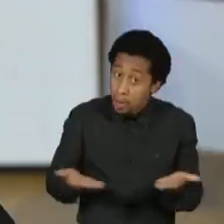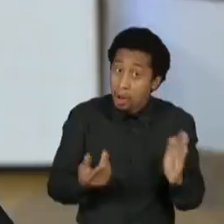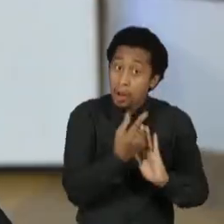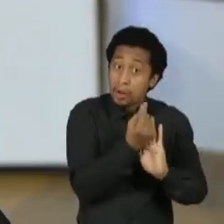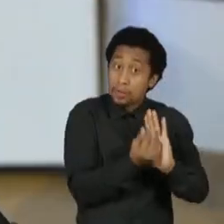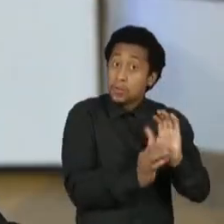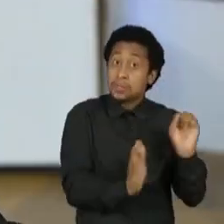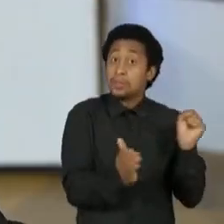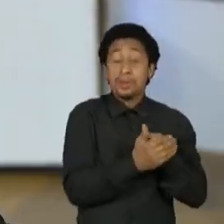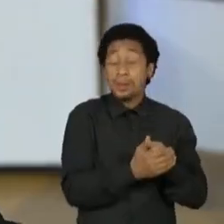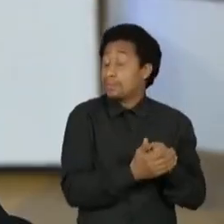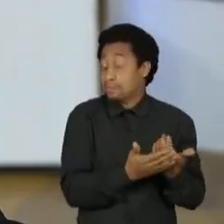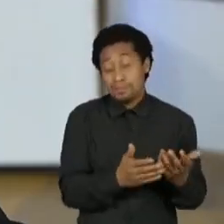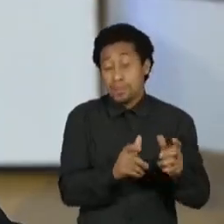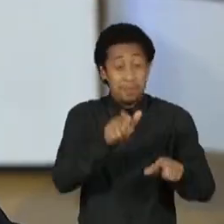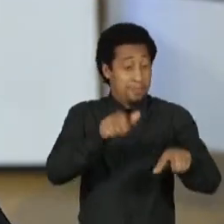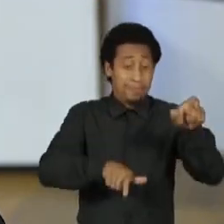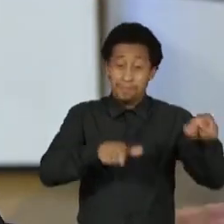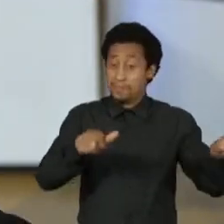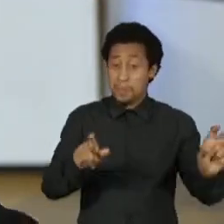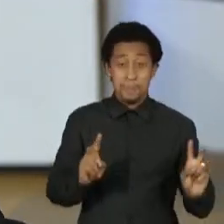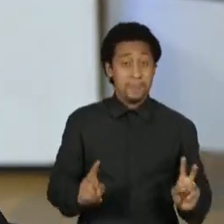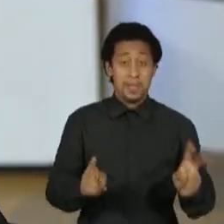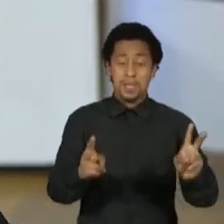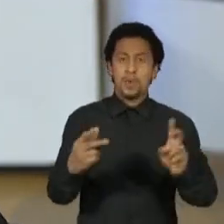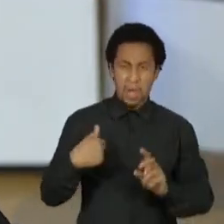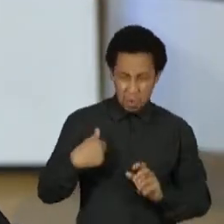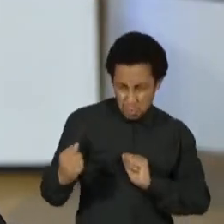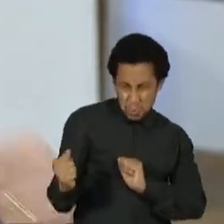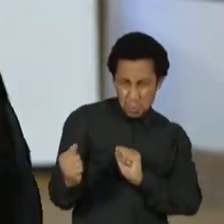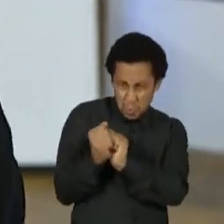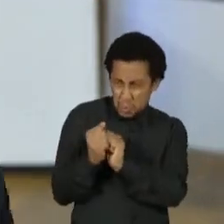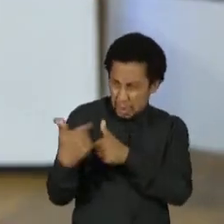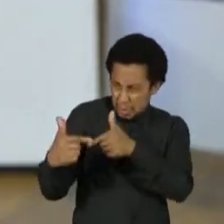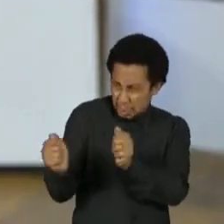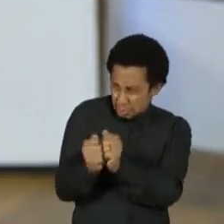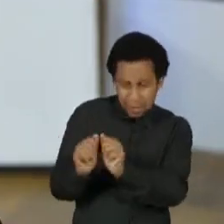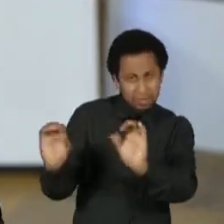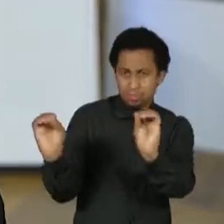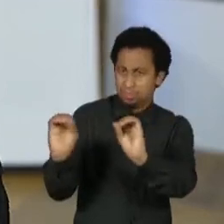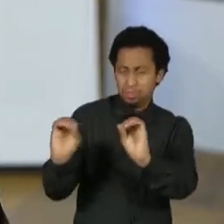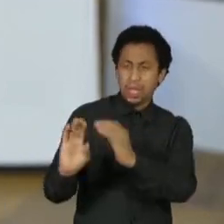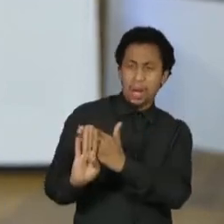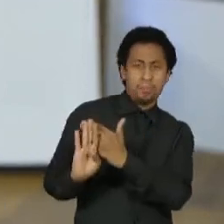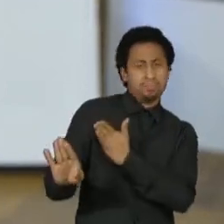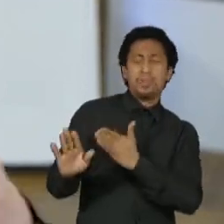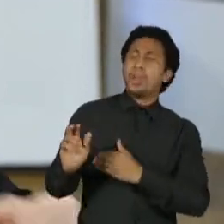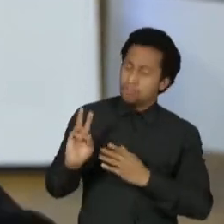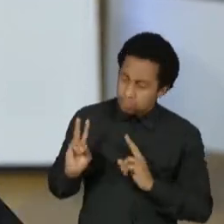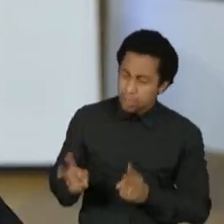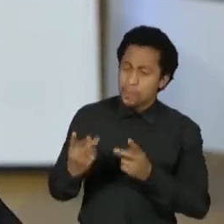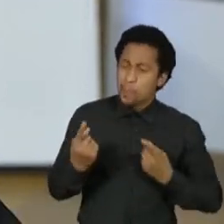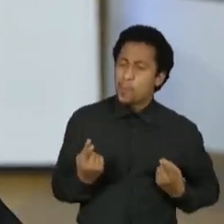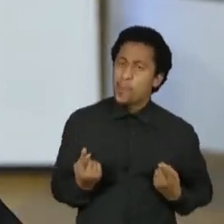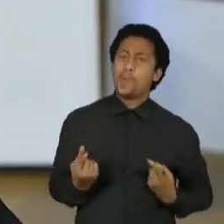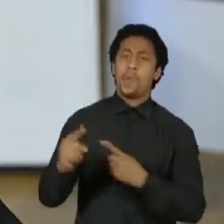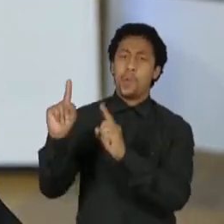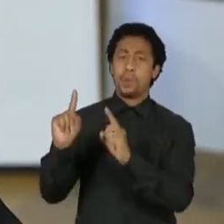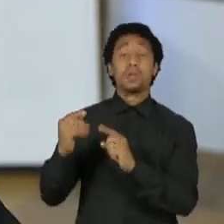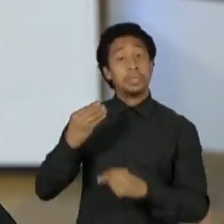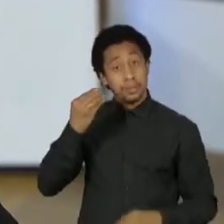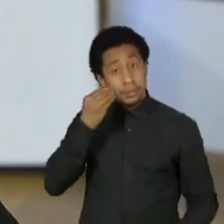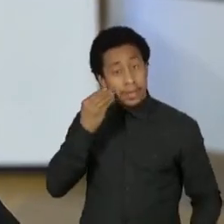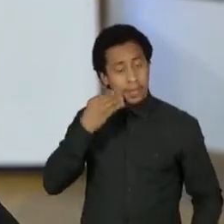alguns mesmos personagens. Não tiveram comigo, eu sempre lutei contra isso, fui candidata, tentei ser candidata na primeira vez à